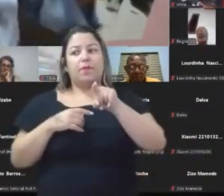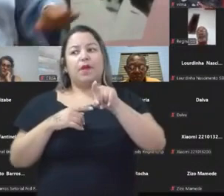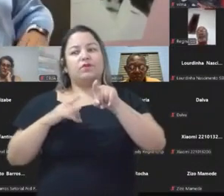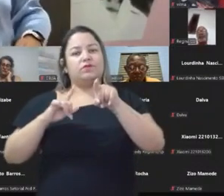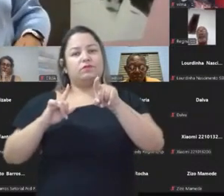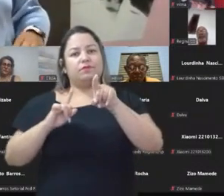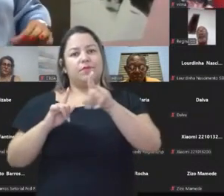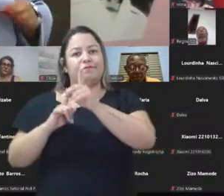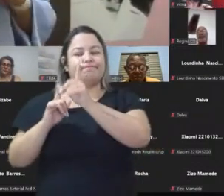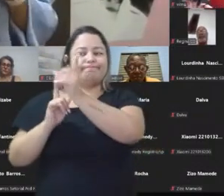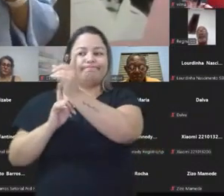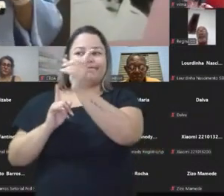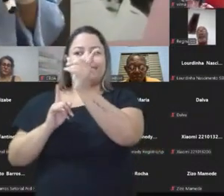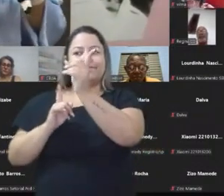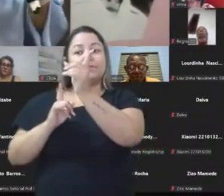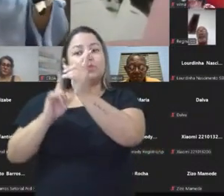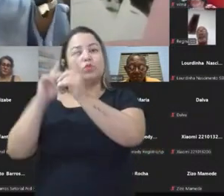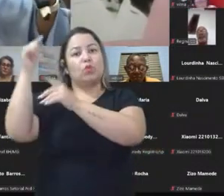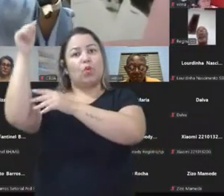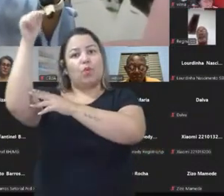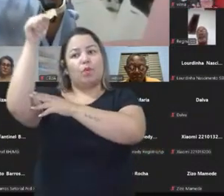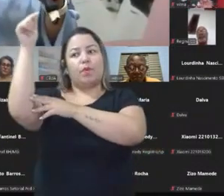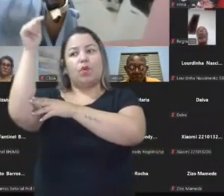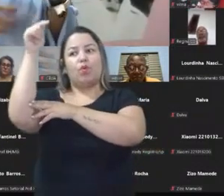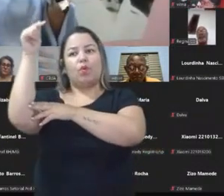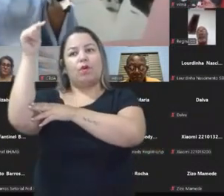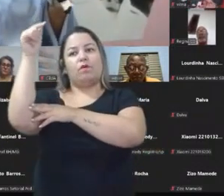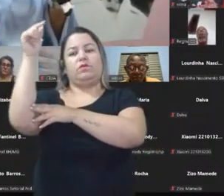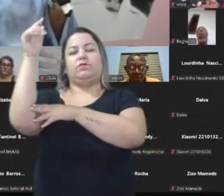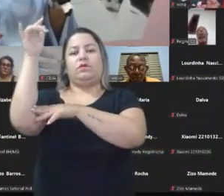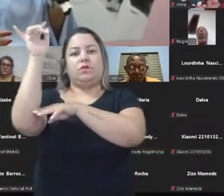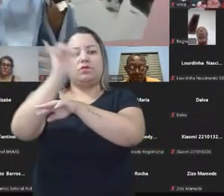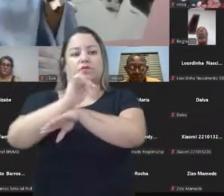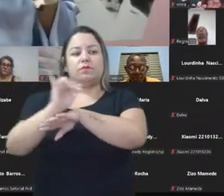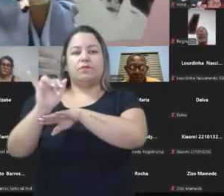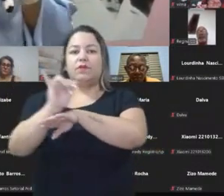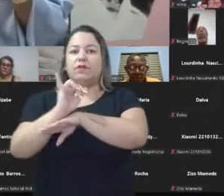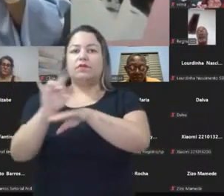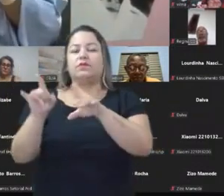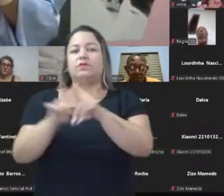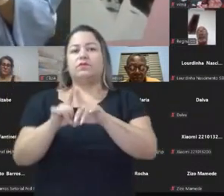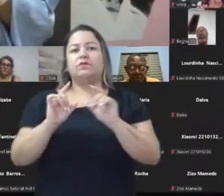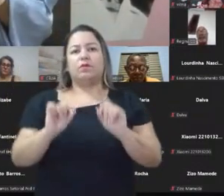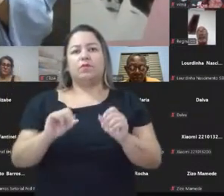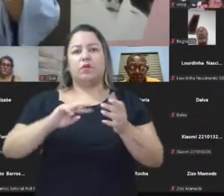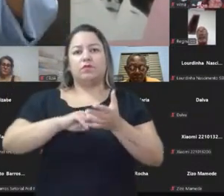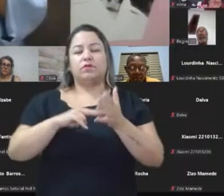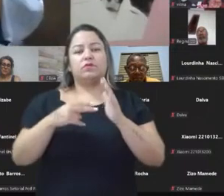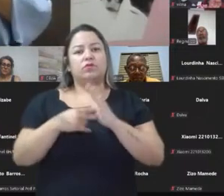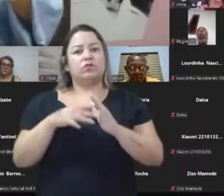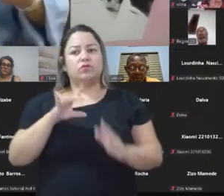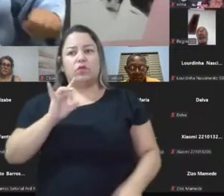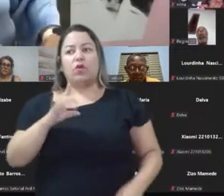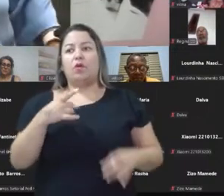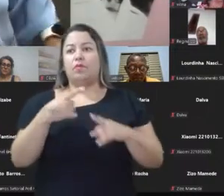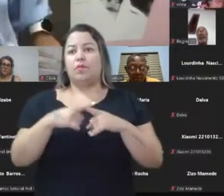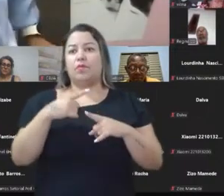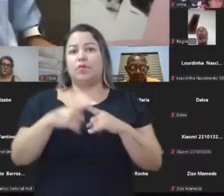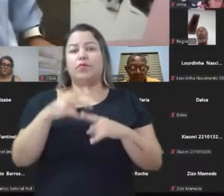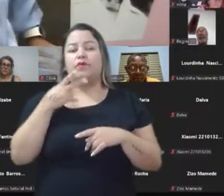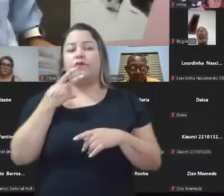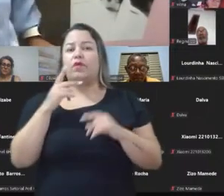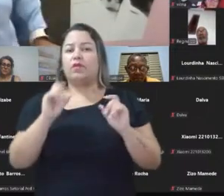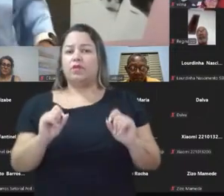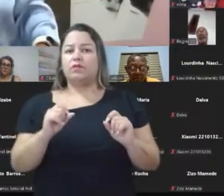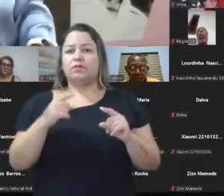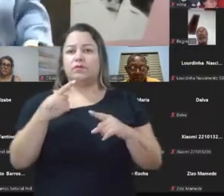a rede, a gente tem que pensar sobre rede do que qualquer estrutura verticalizada ou com um sentido só. Por que eu estou dizendo isso? Gente,